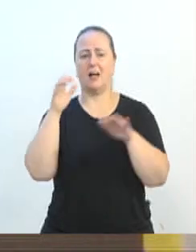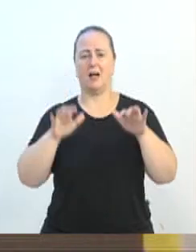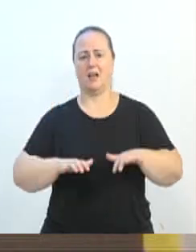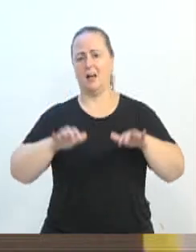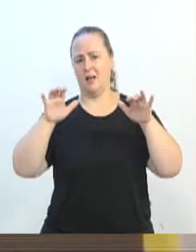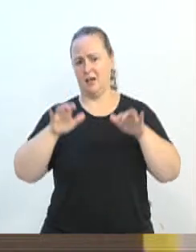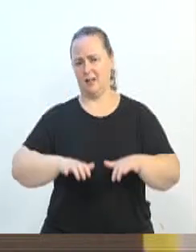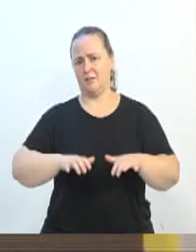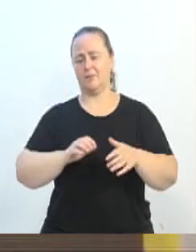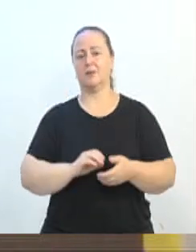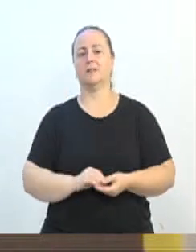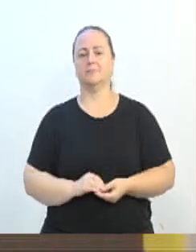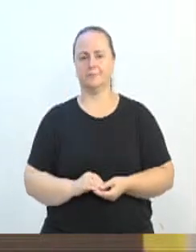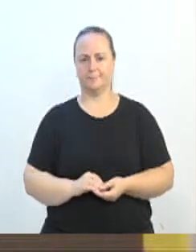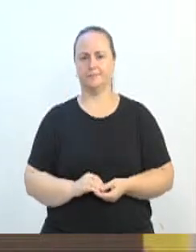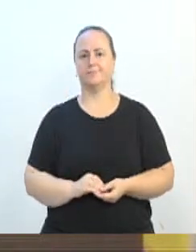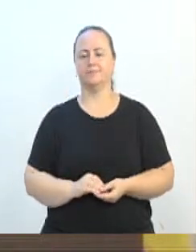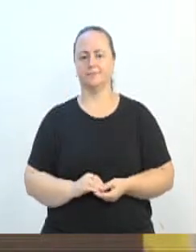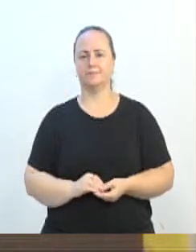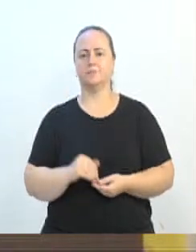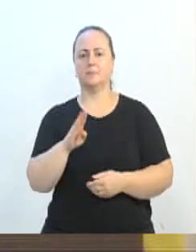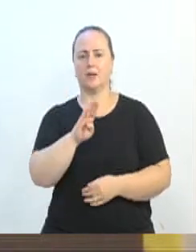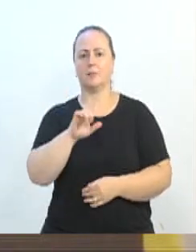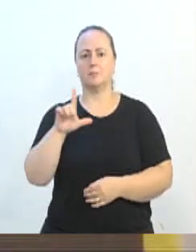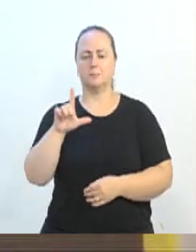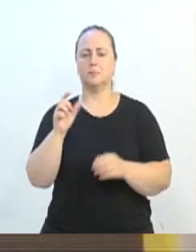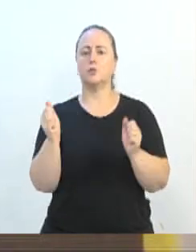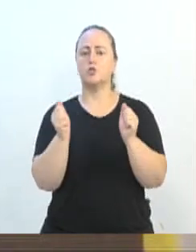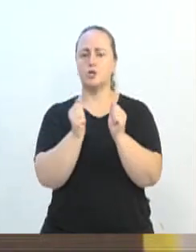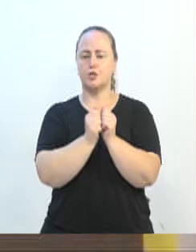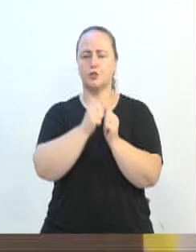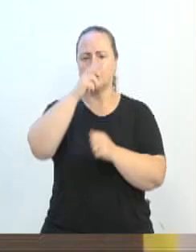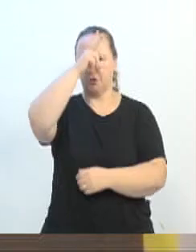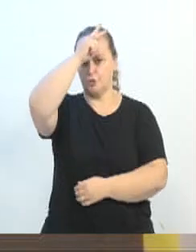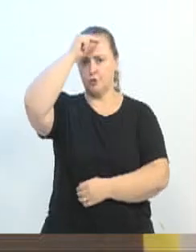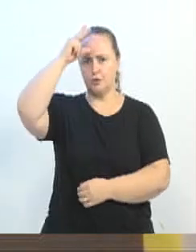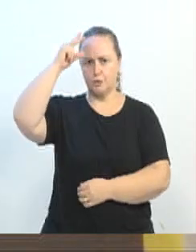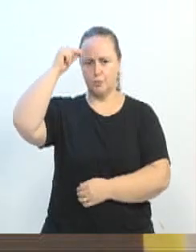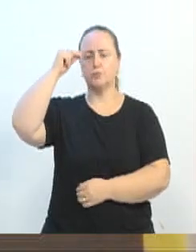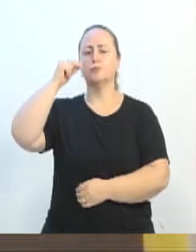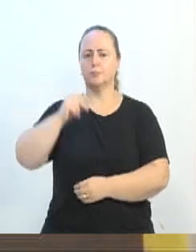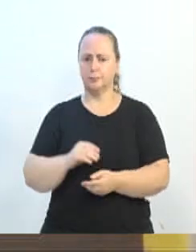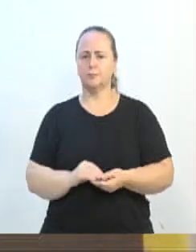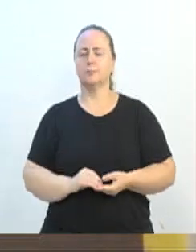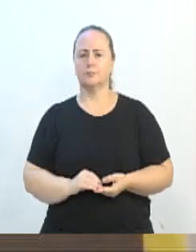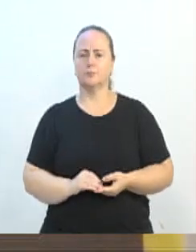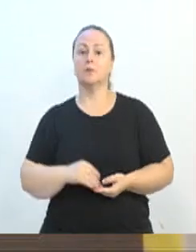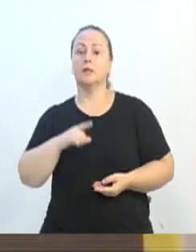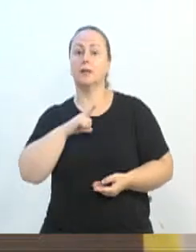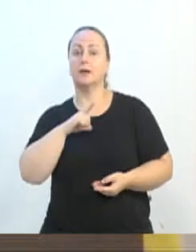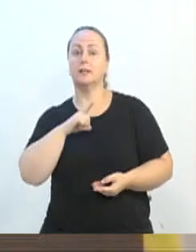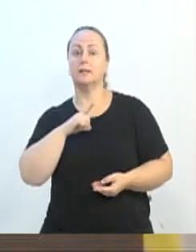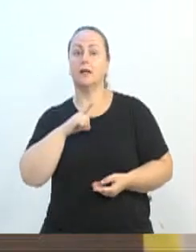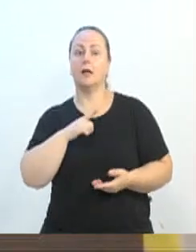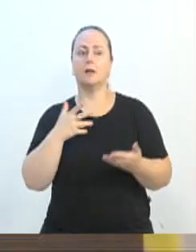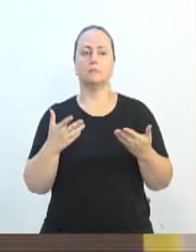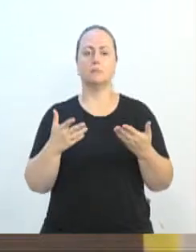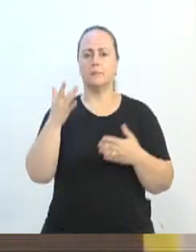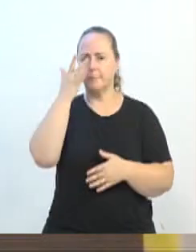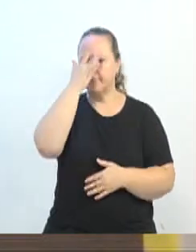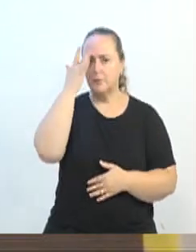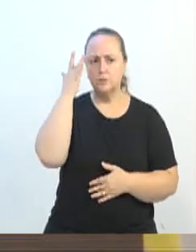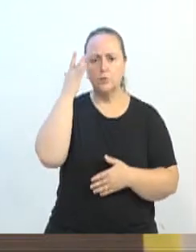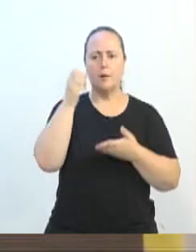Blumenau, através de uma nobre ação do Executivo, a nossa administração colocou equipamentos à disposição para o